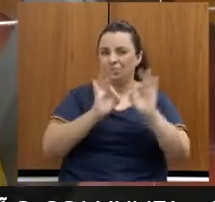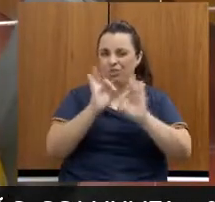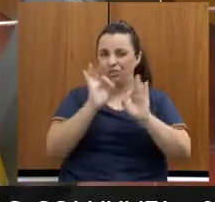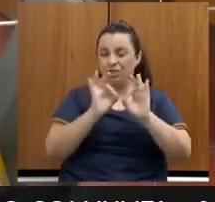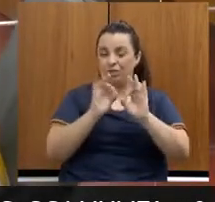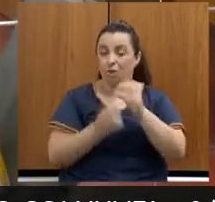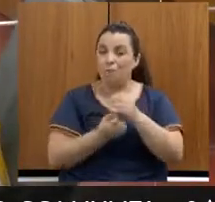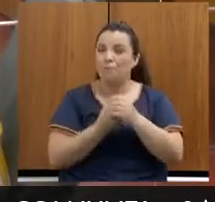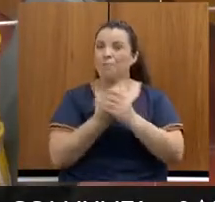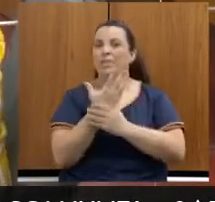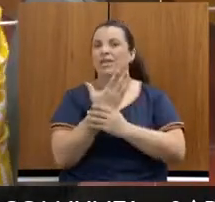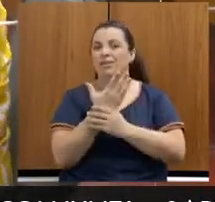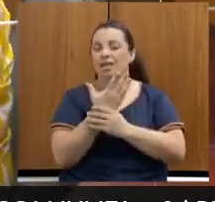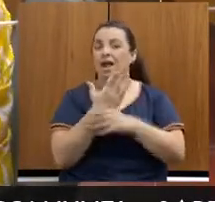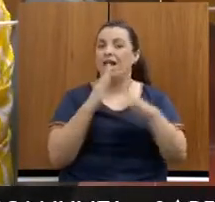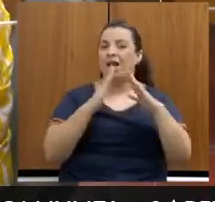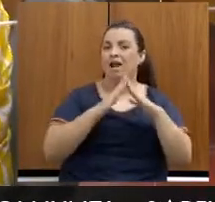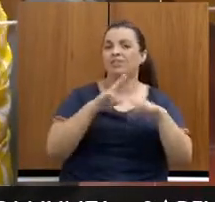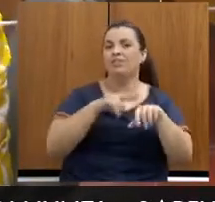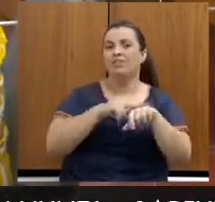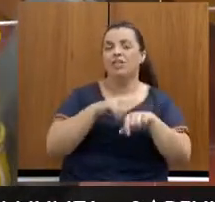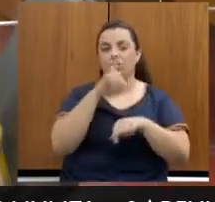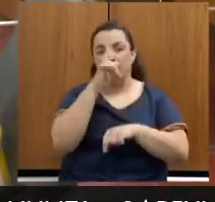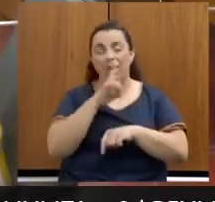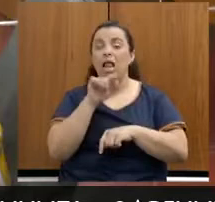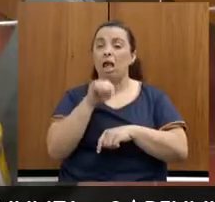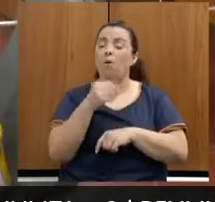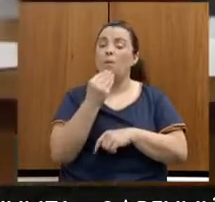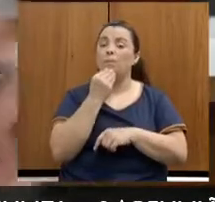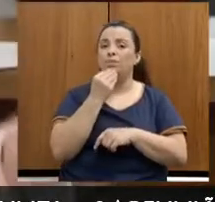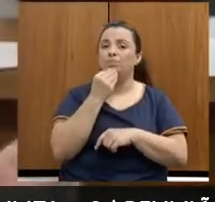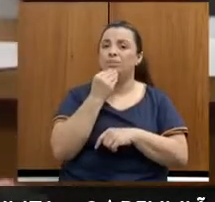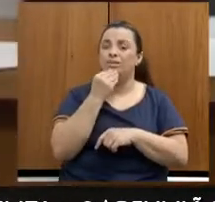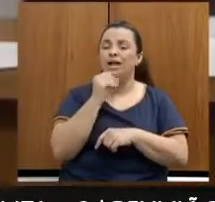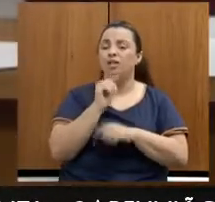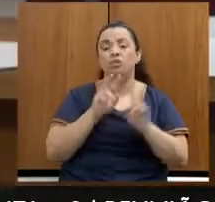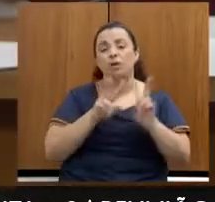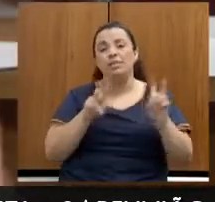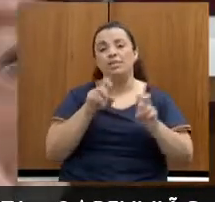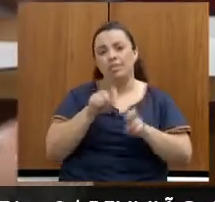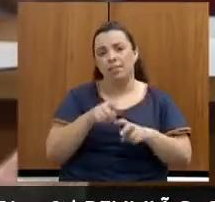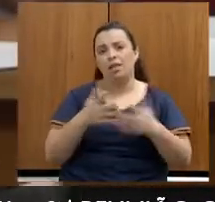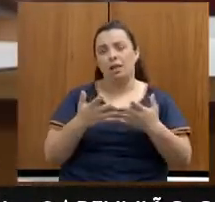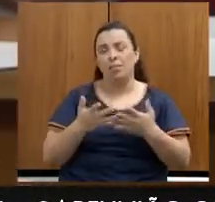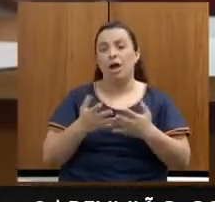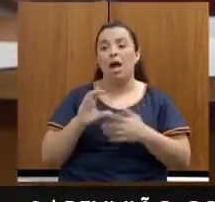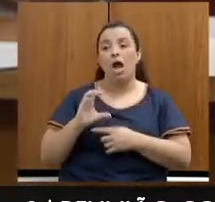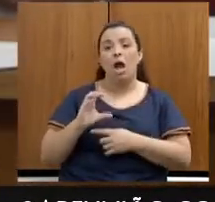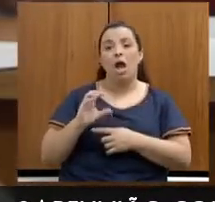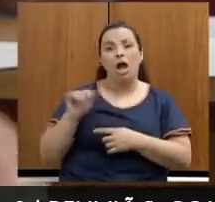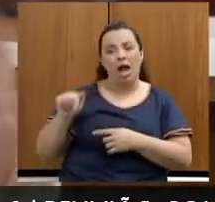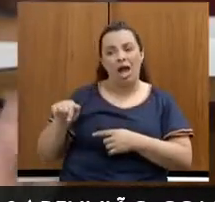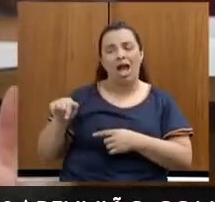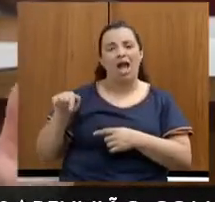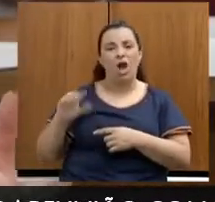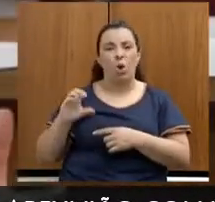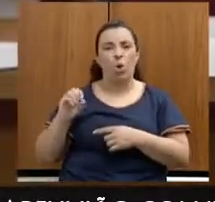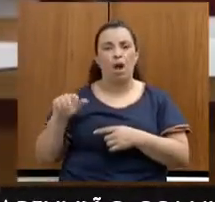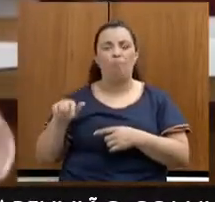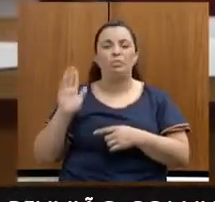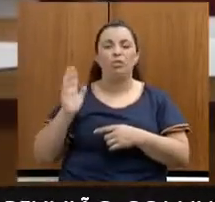possibilidade de questões nesse município. A Coab já está conversando com os municípios nessa